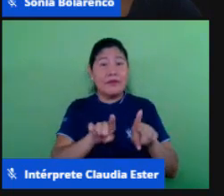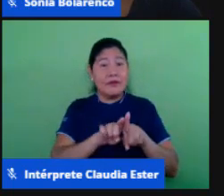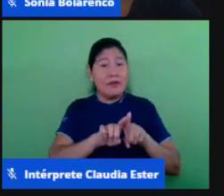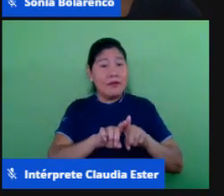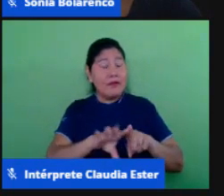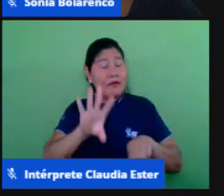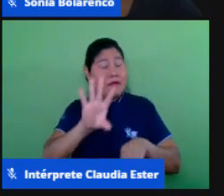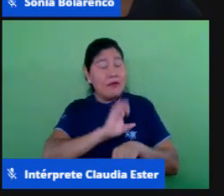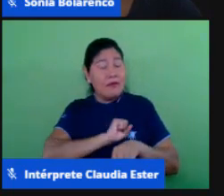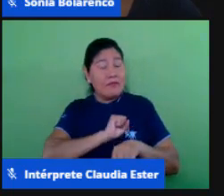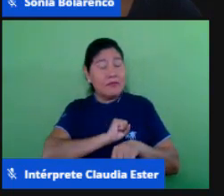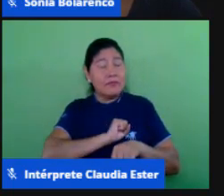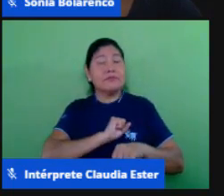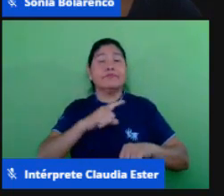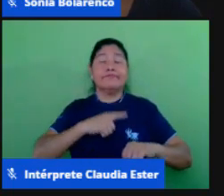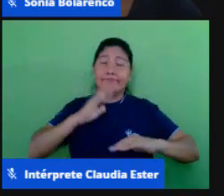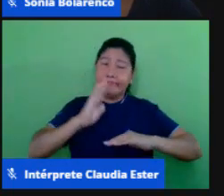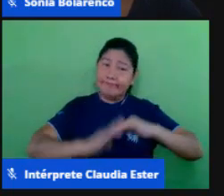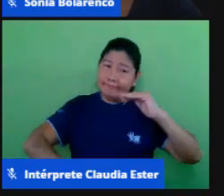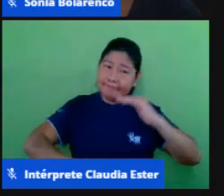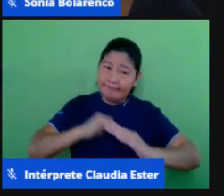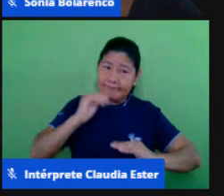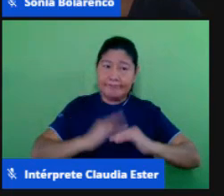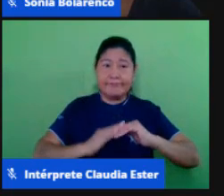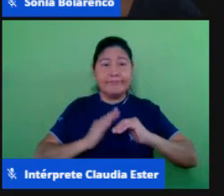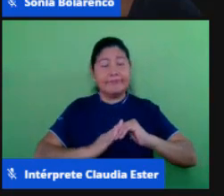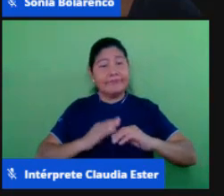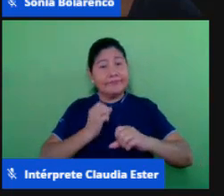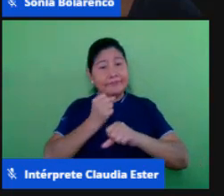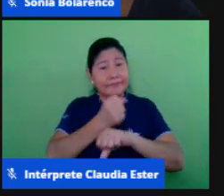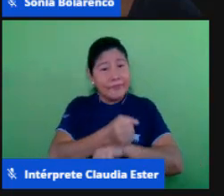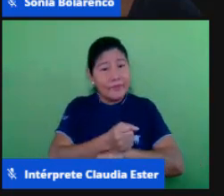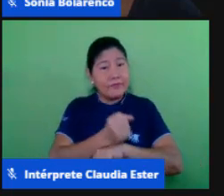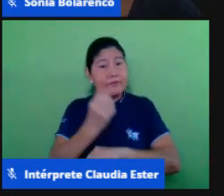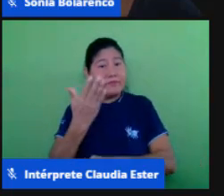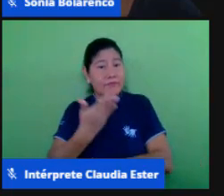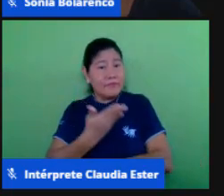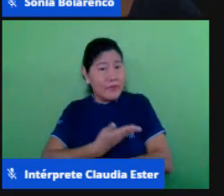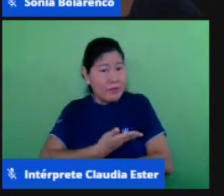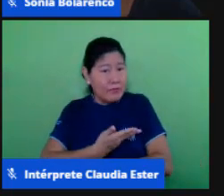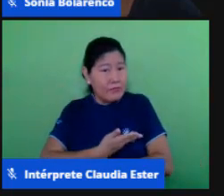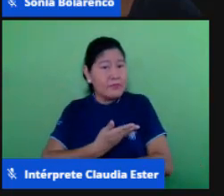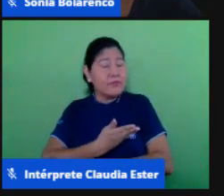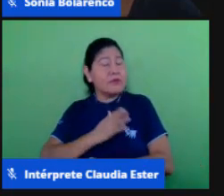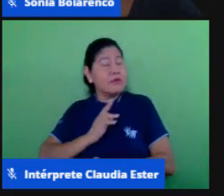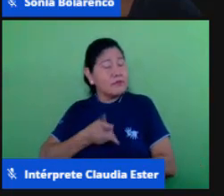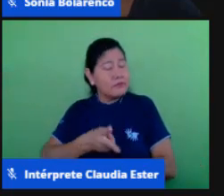papel profissional, de professor, de amigo, fraterno,